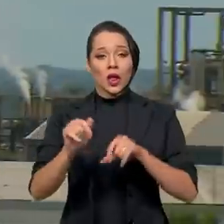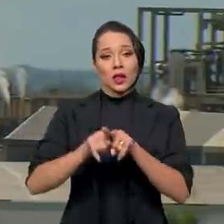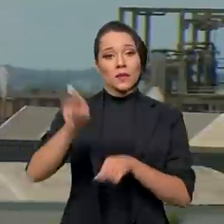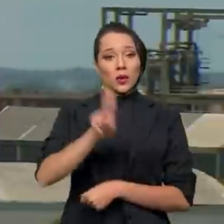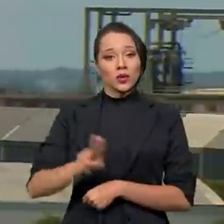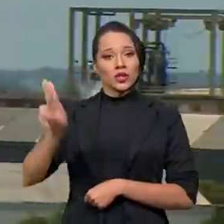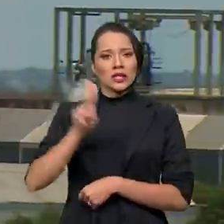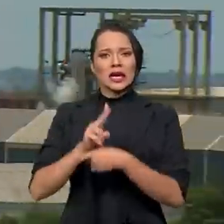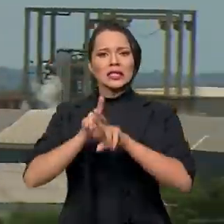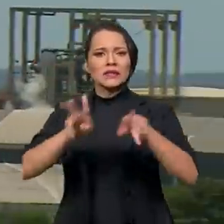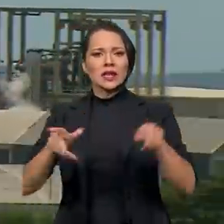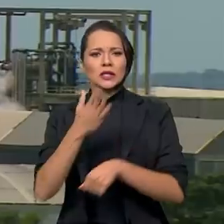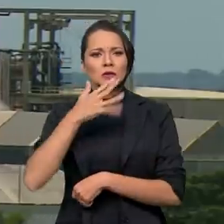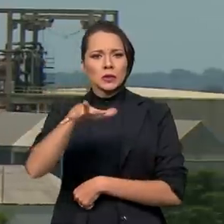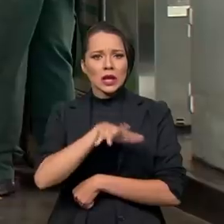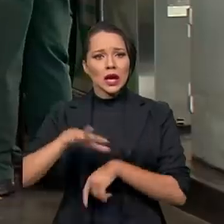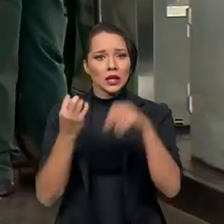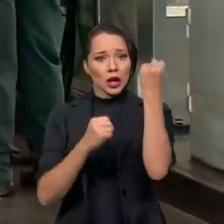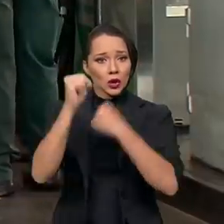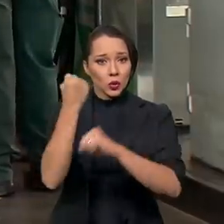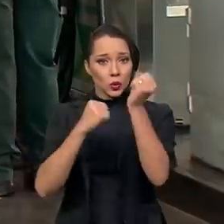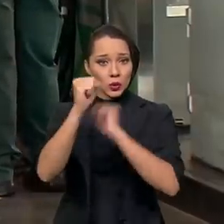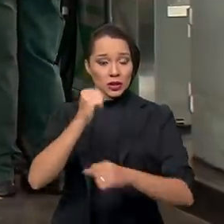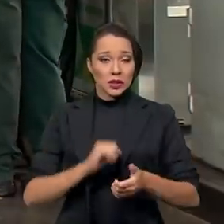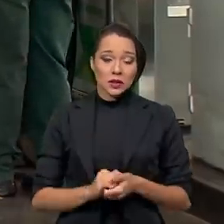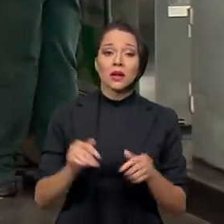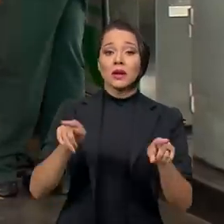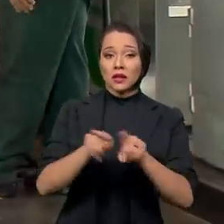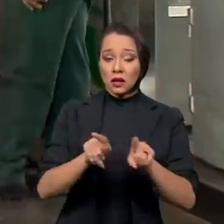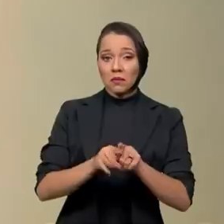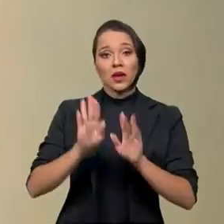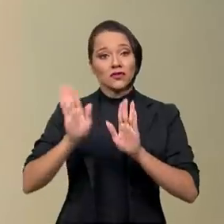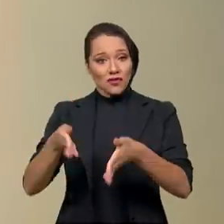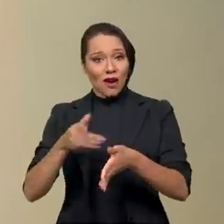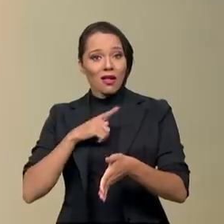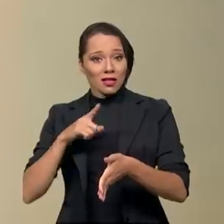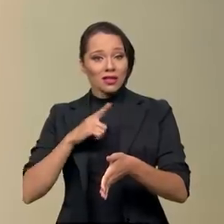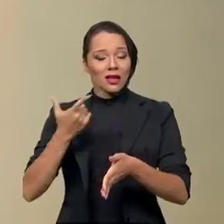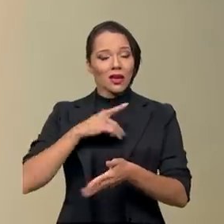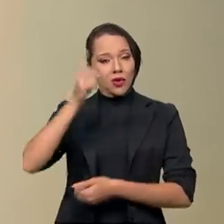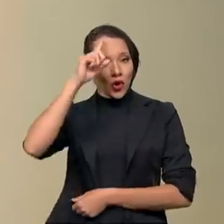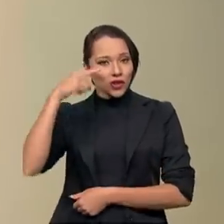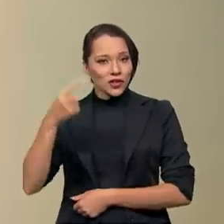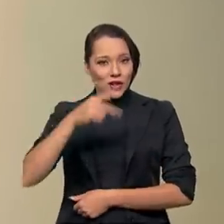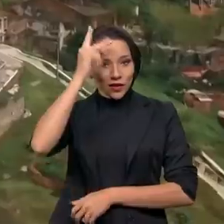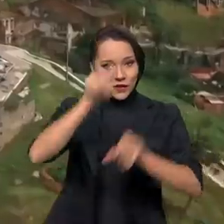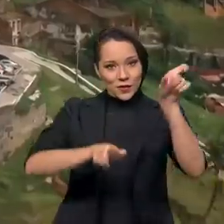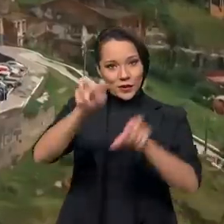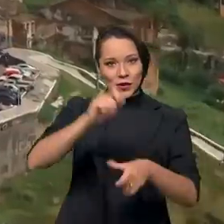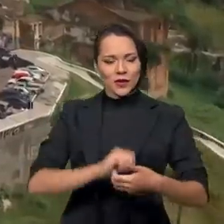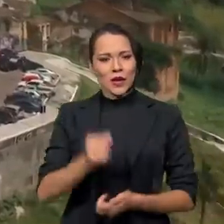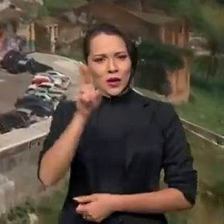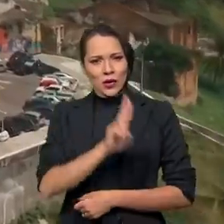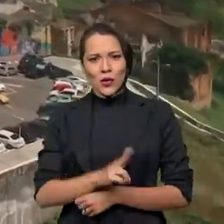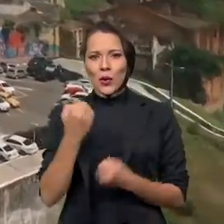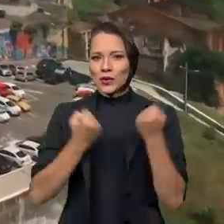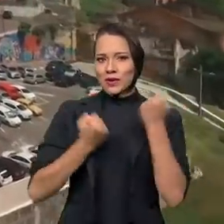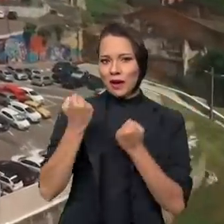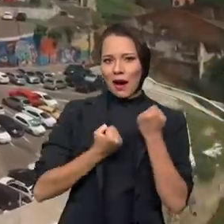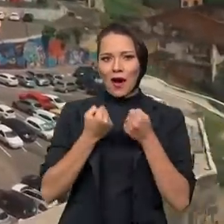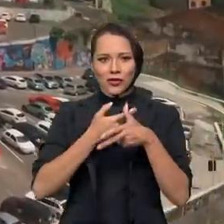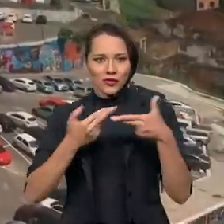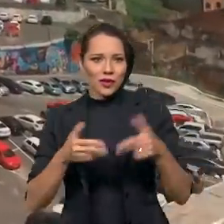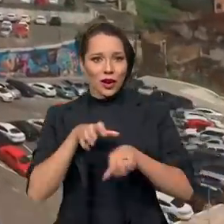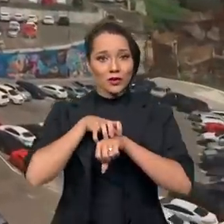utilizados em diferentes ramos da indústria, bem como estão presentes no dia a dia das pessoas que utilizam veículos